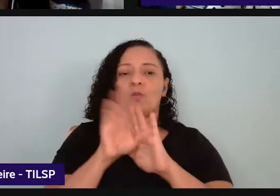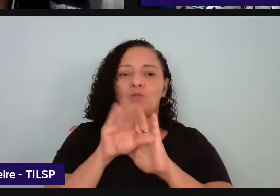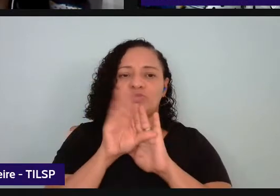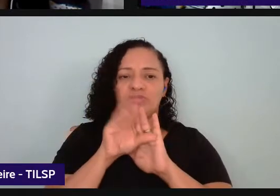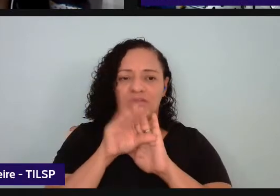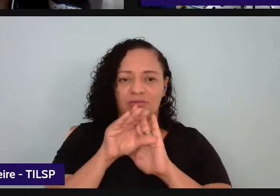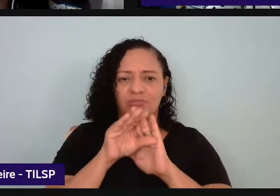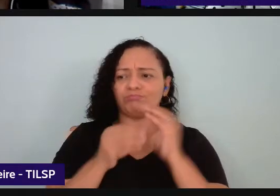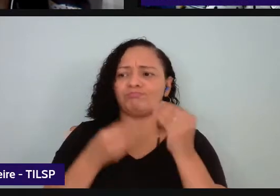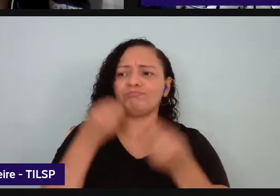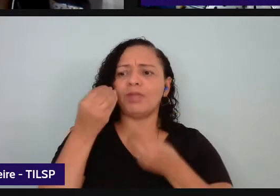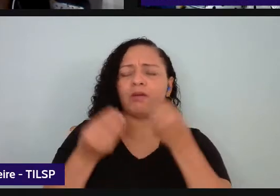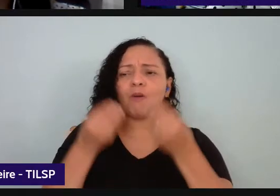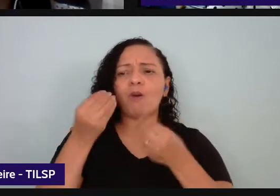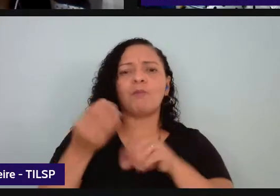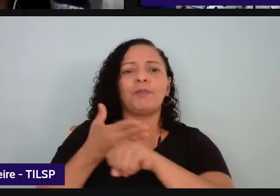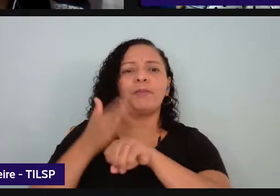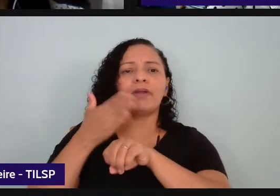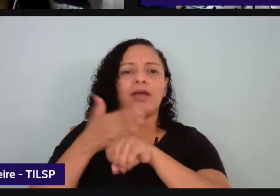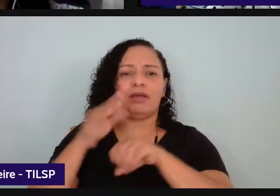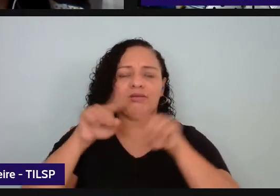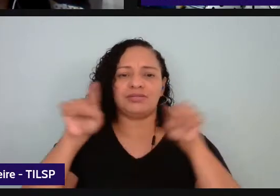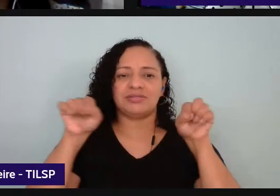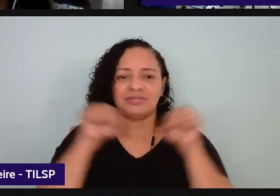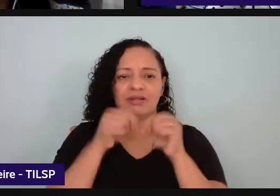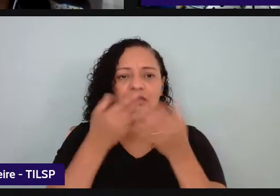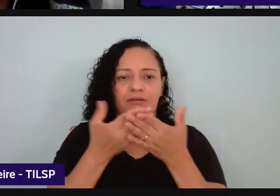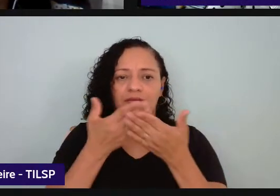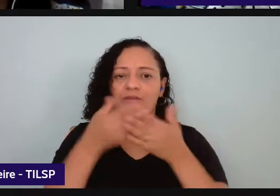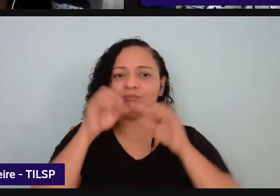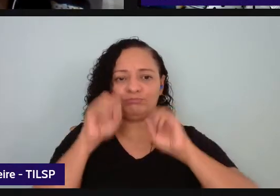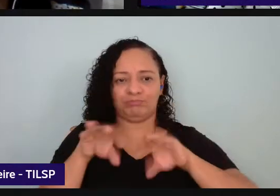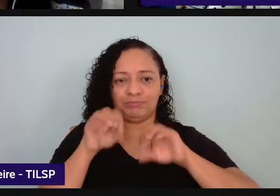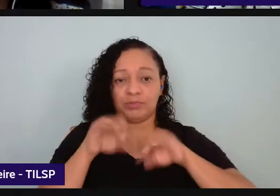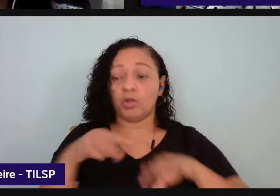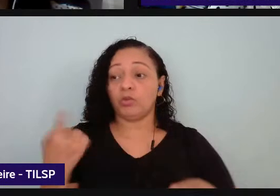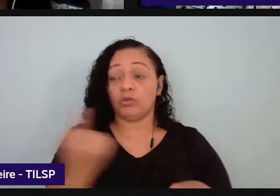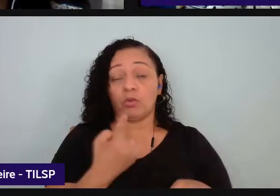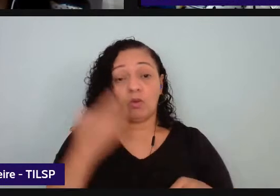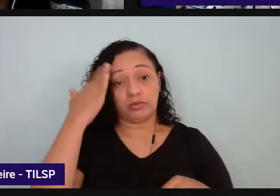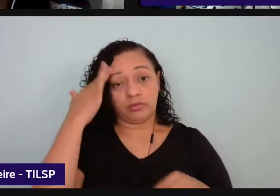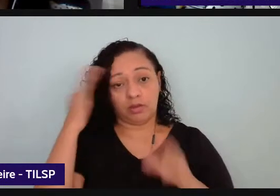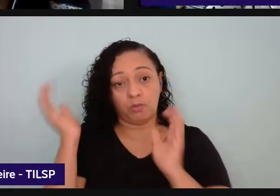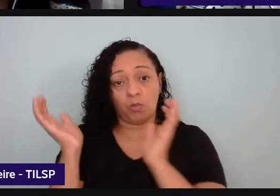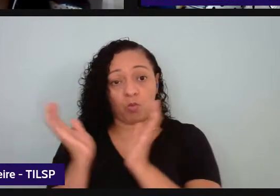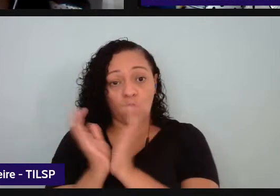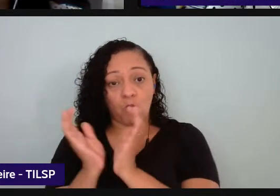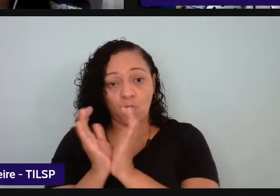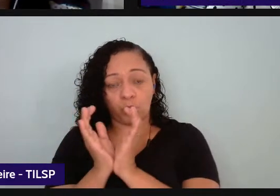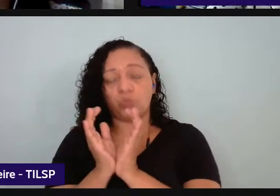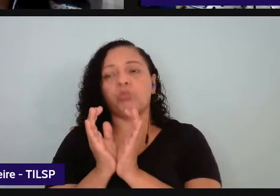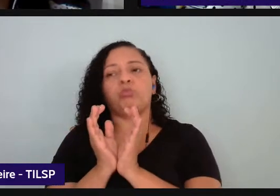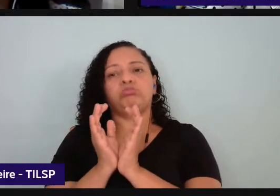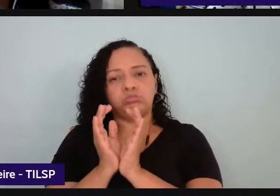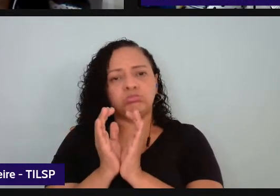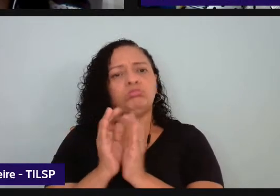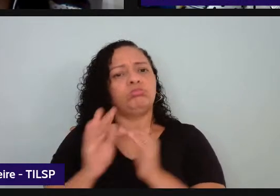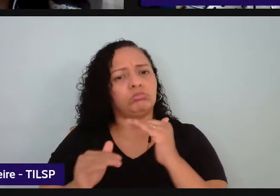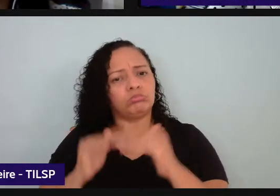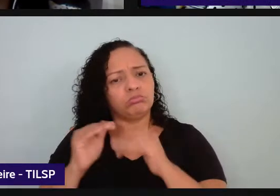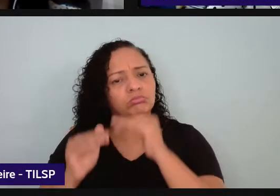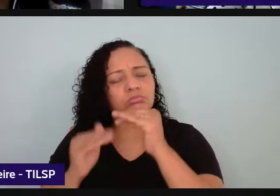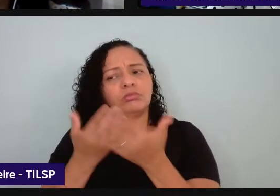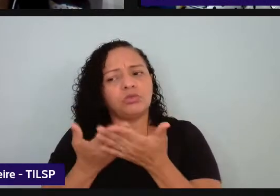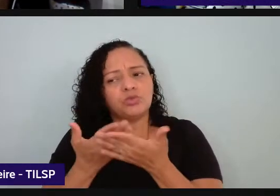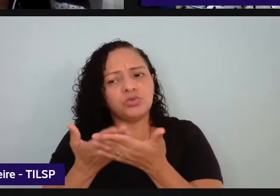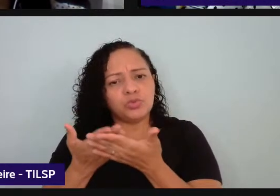isso em prática na sala de aula nós entendemos aqui enquanto equipe que o processo formativo ele vai ser um divisor de águas para o